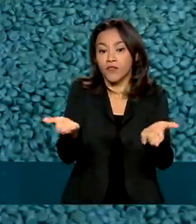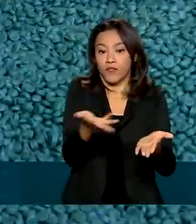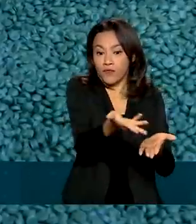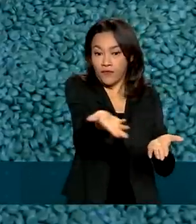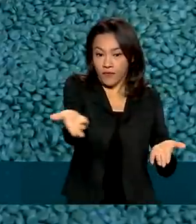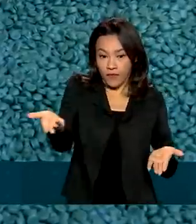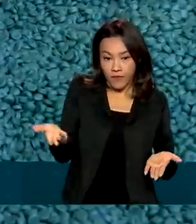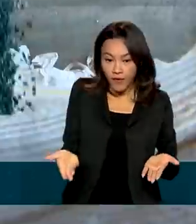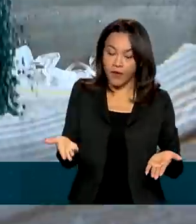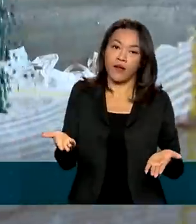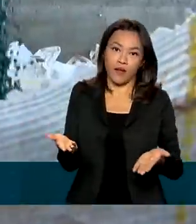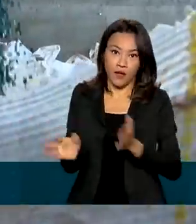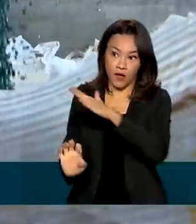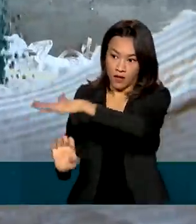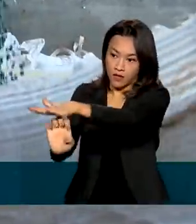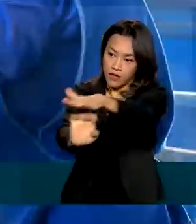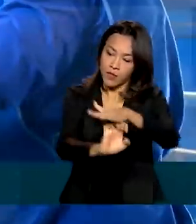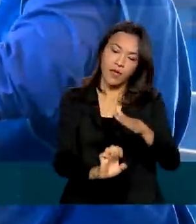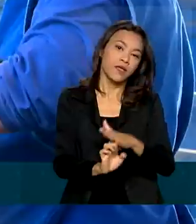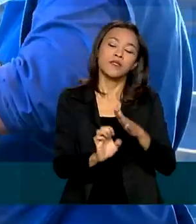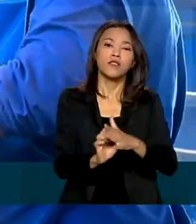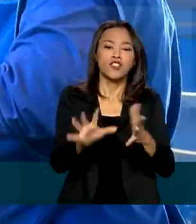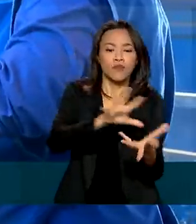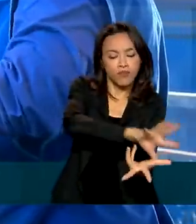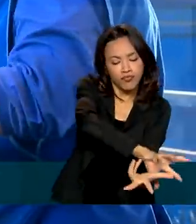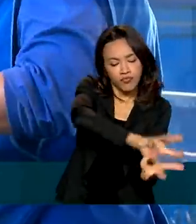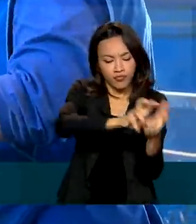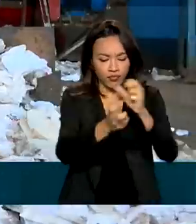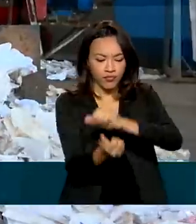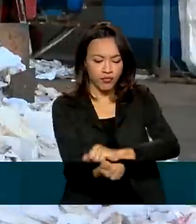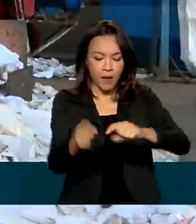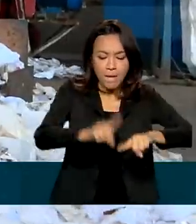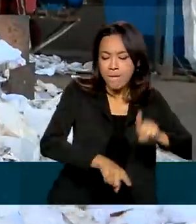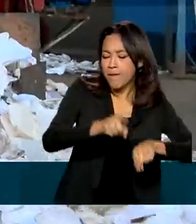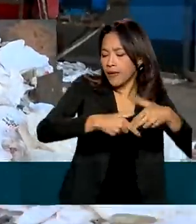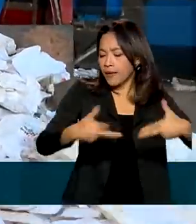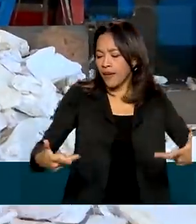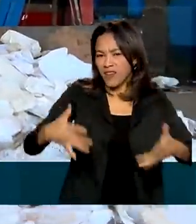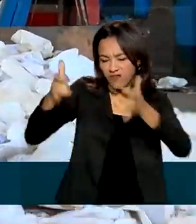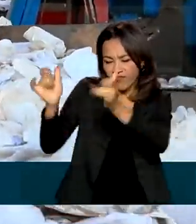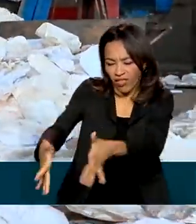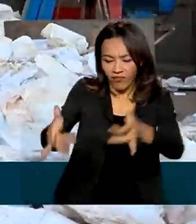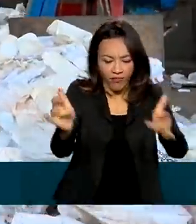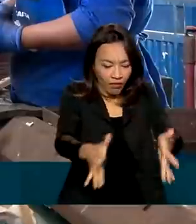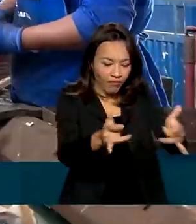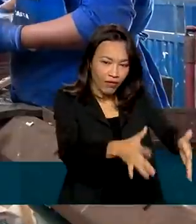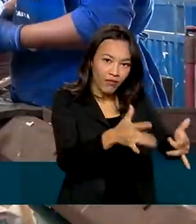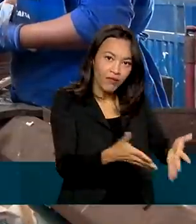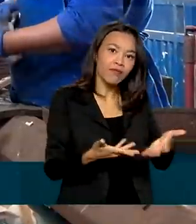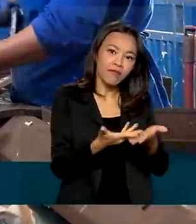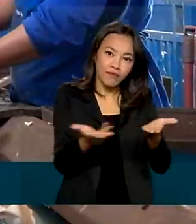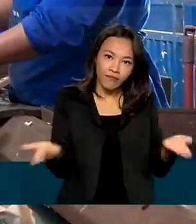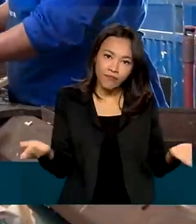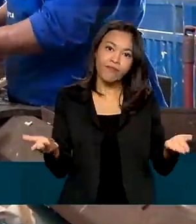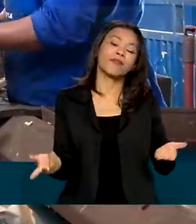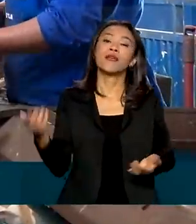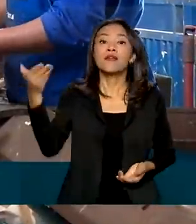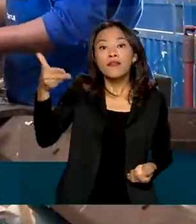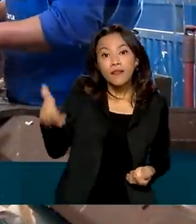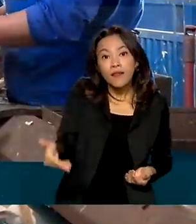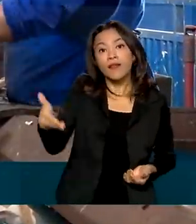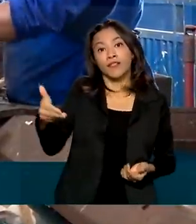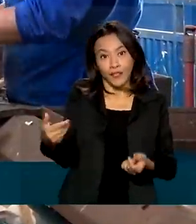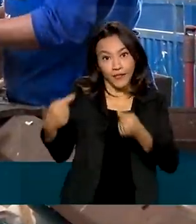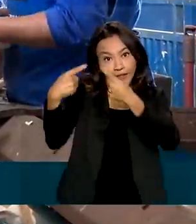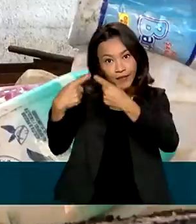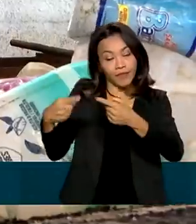da iniciativa privada na reciclagem de produtos e embalagens descartadas pelos consumidores. E neste mesmo evento,